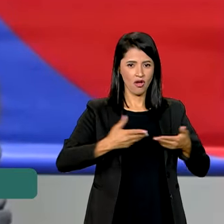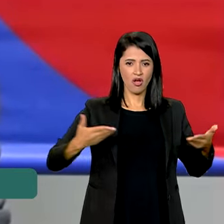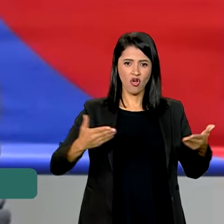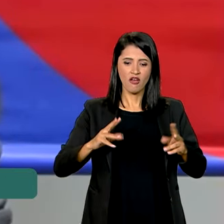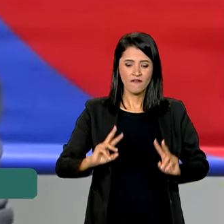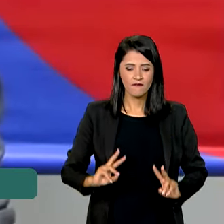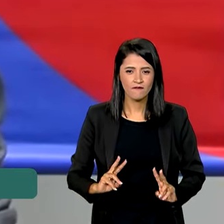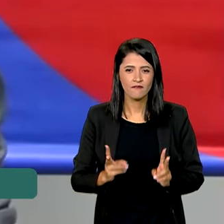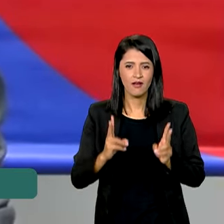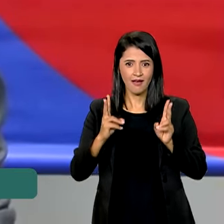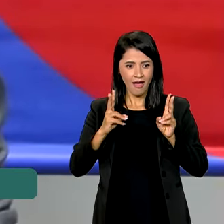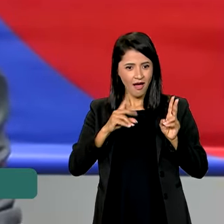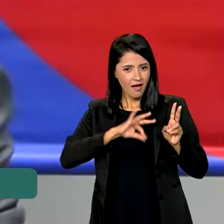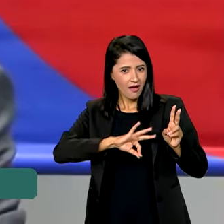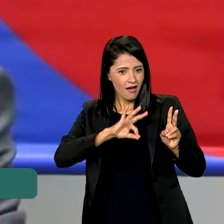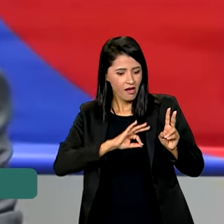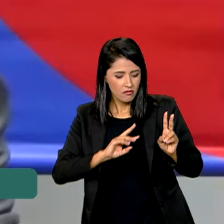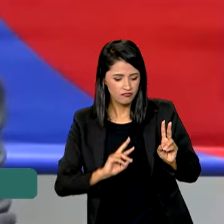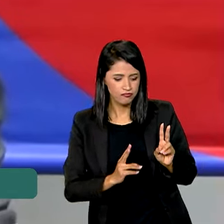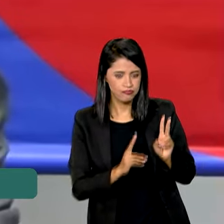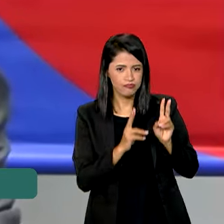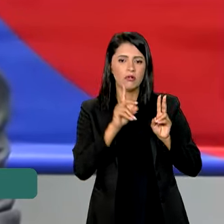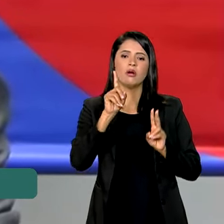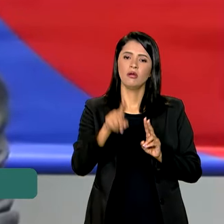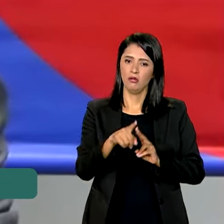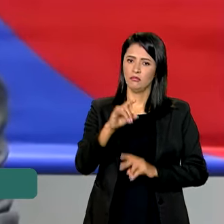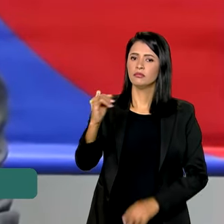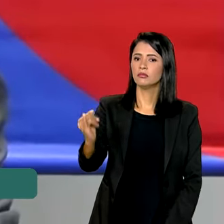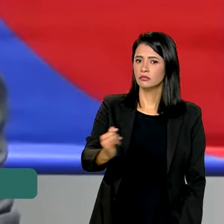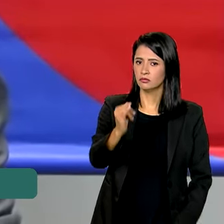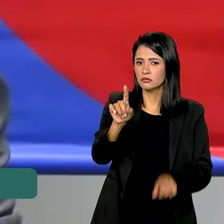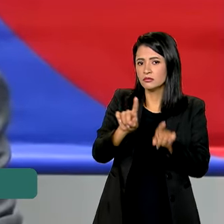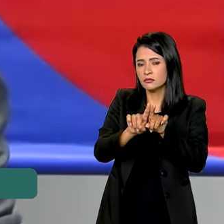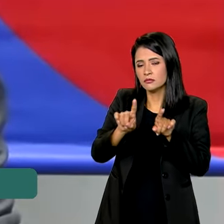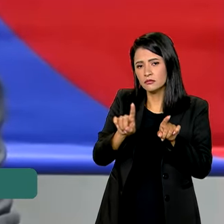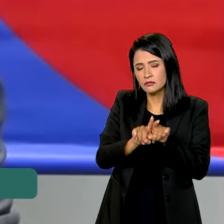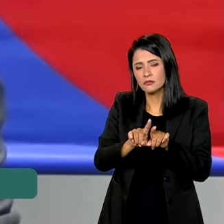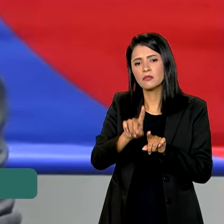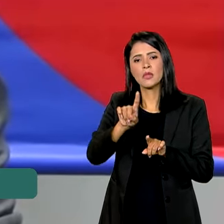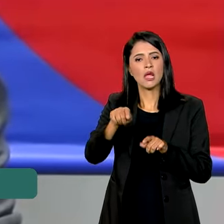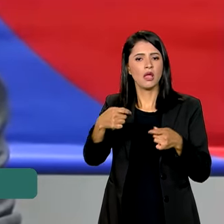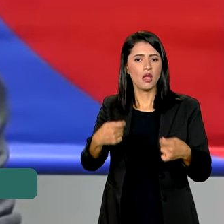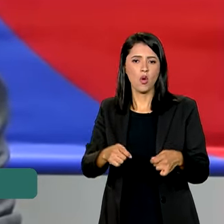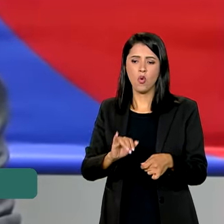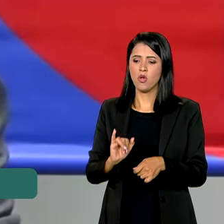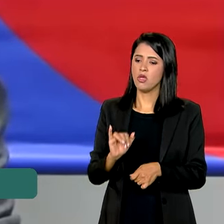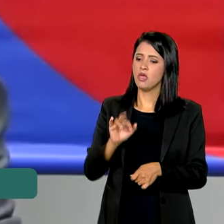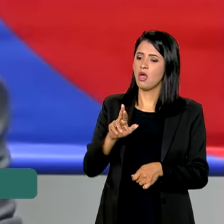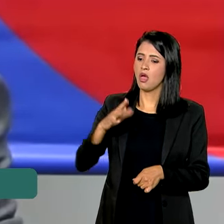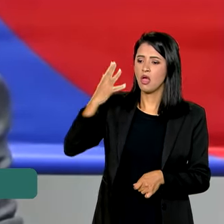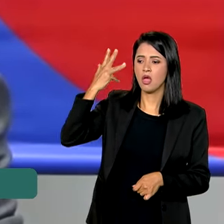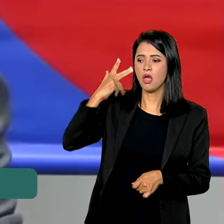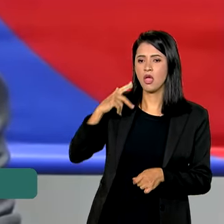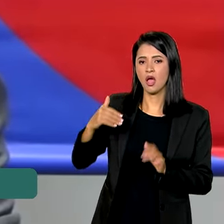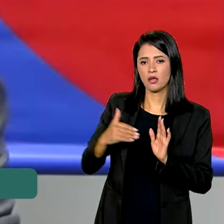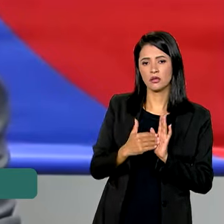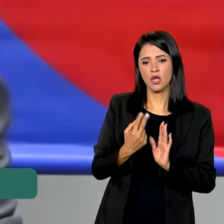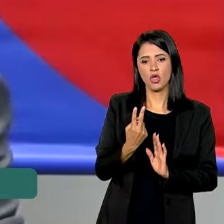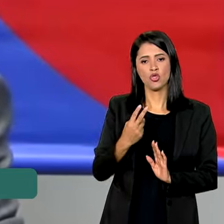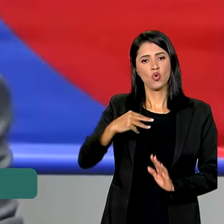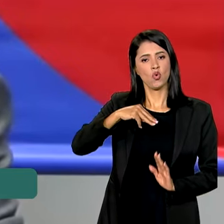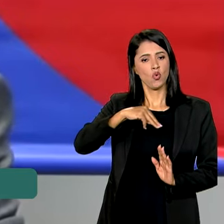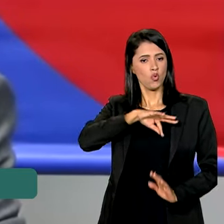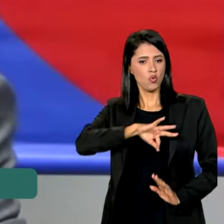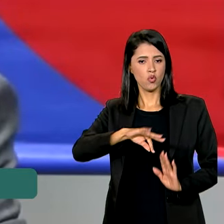valorização do salário mínimo, isso é outro fato muito importante. A isenção do imposto de renda para até dois salários